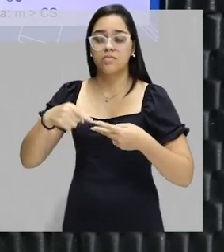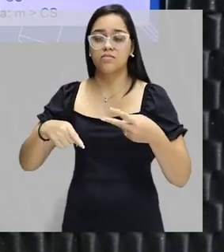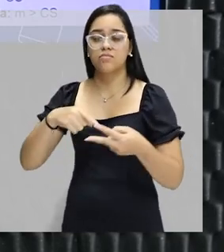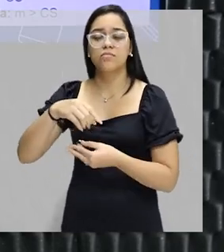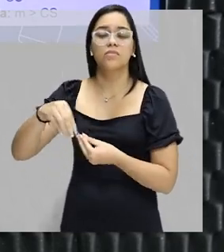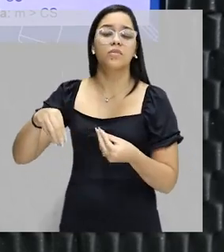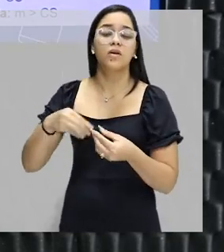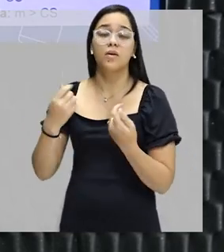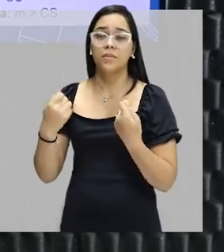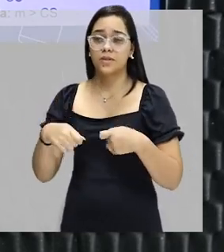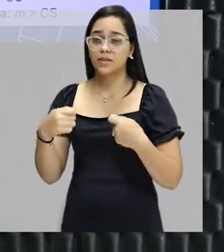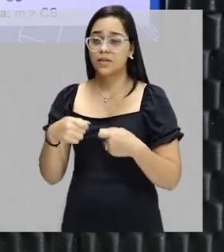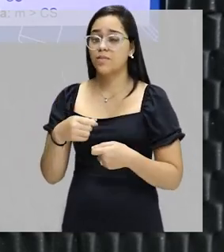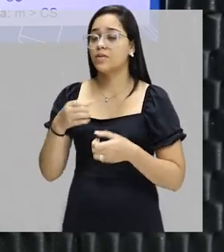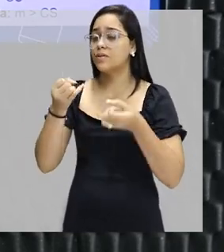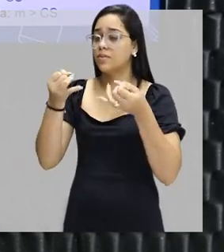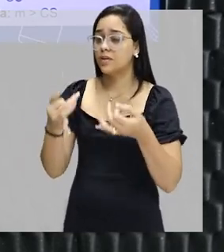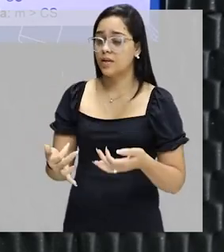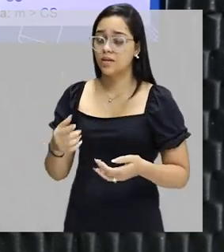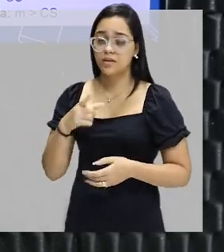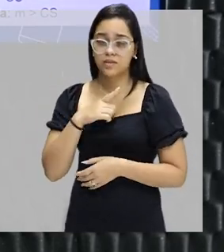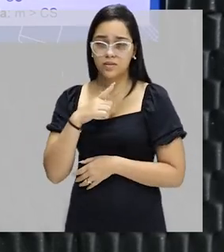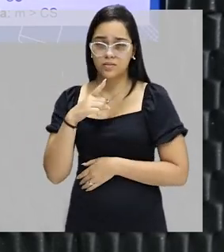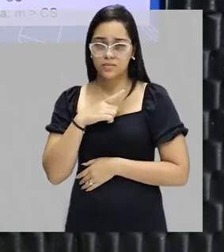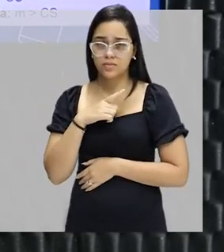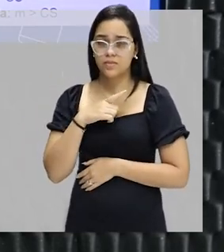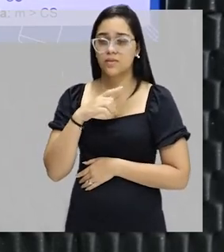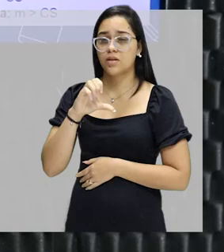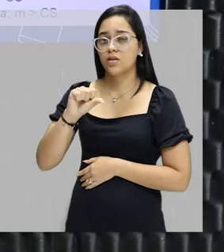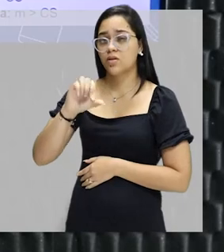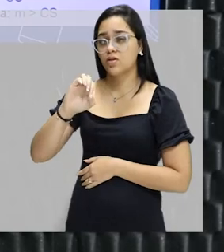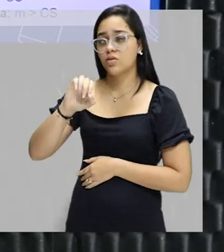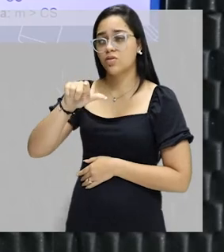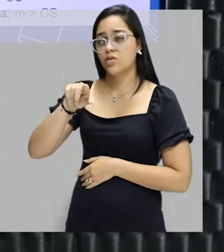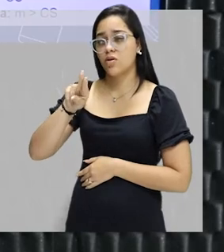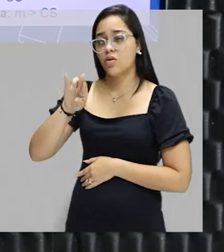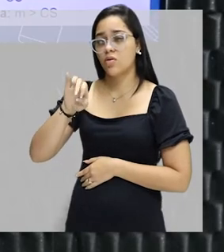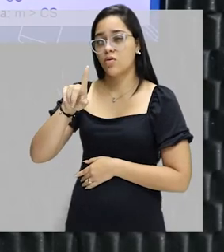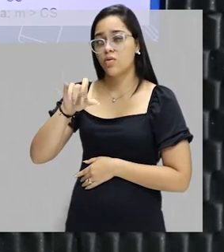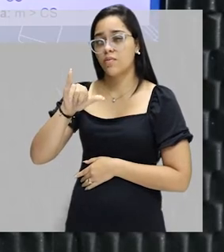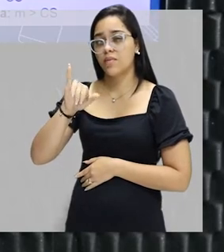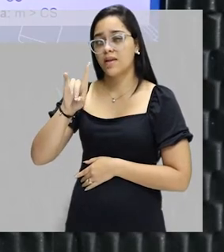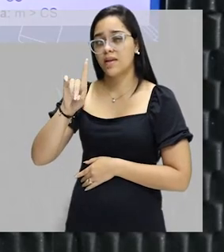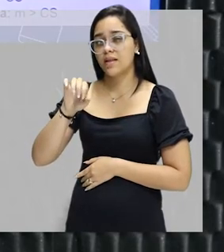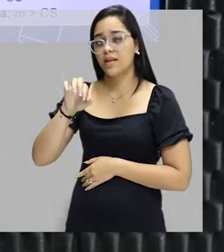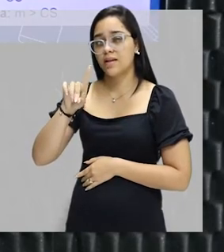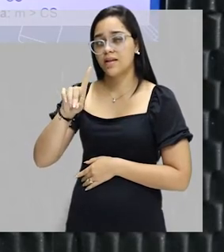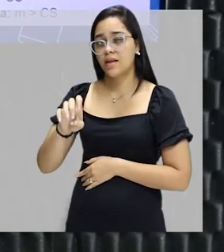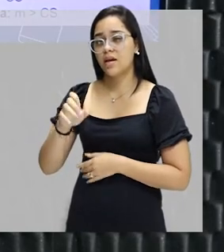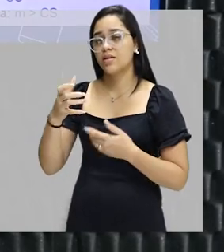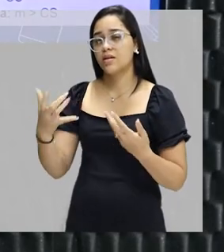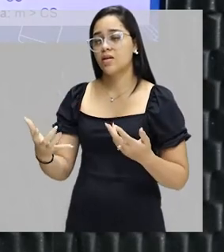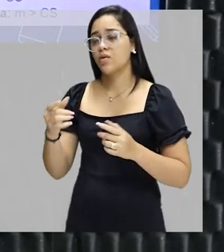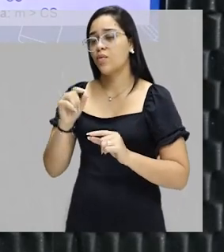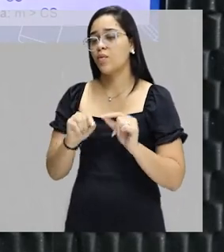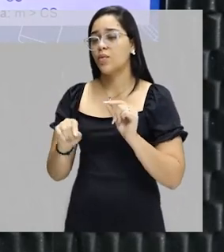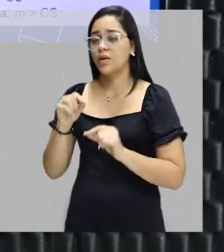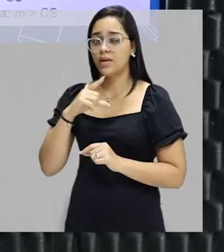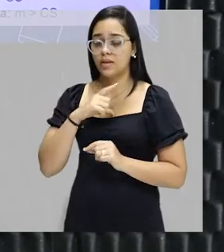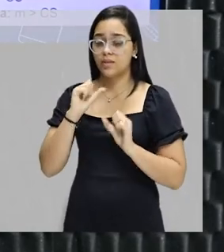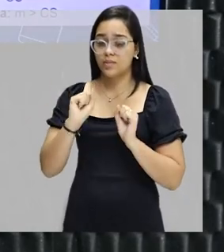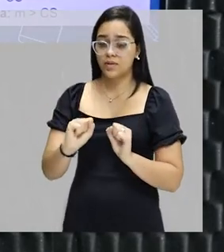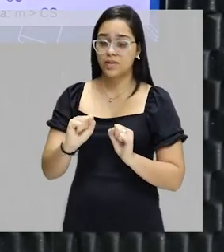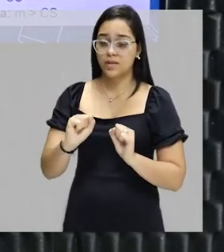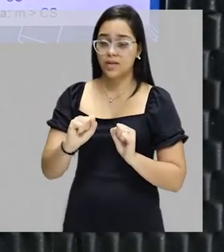precisamos comentar sobre o coeficiente de solubilidade. Então, solubilidade é a tendência que a substância tem em se